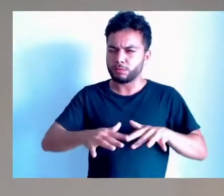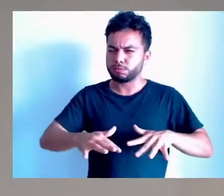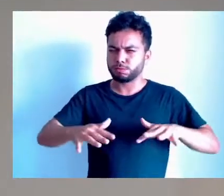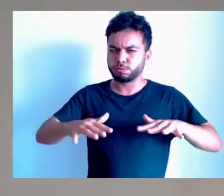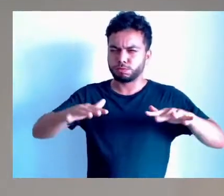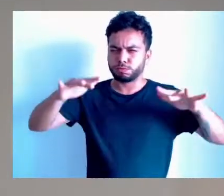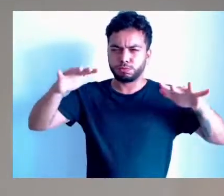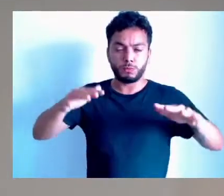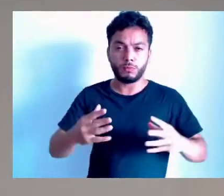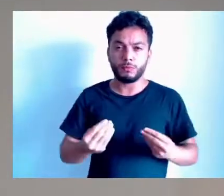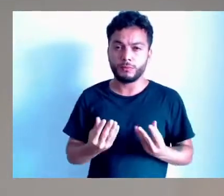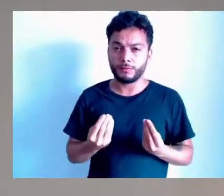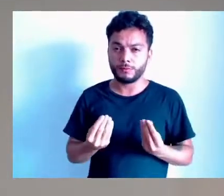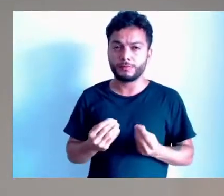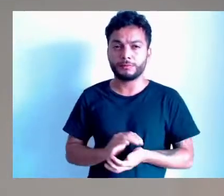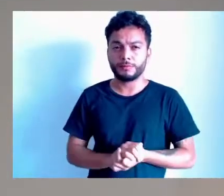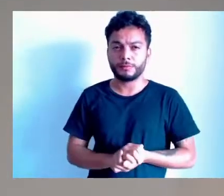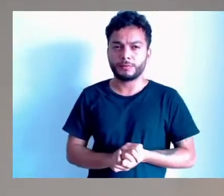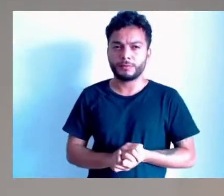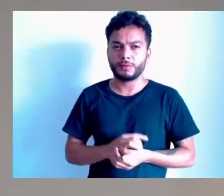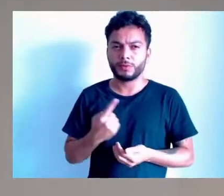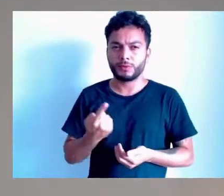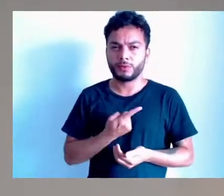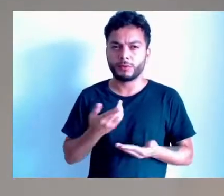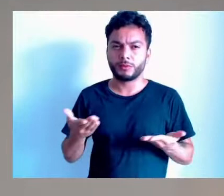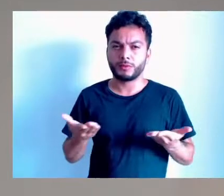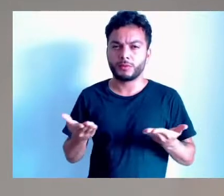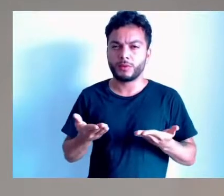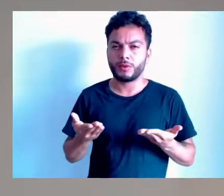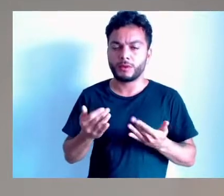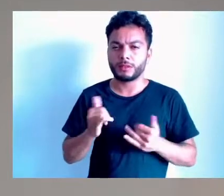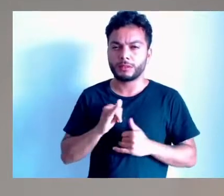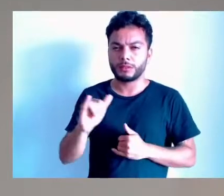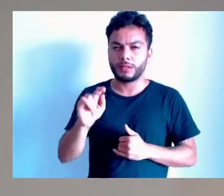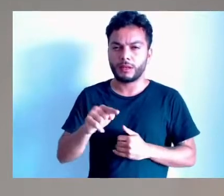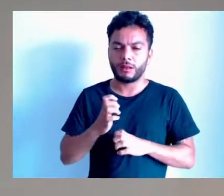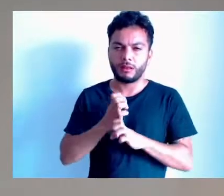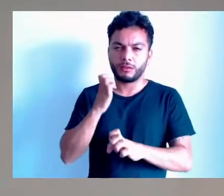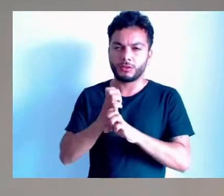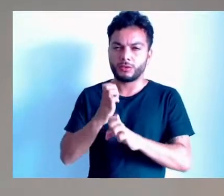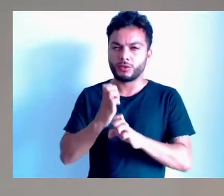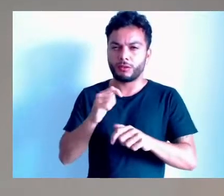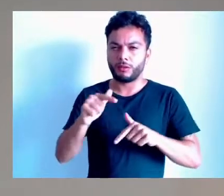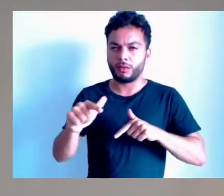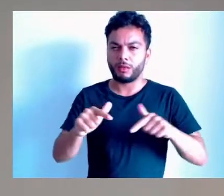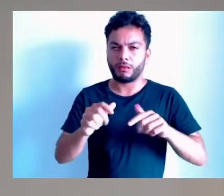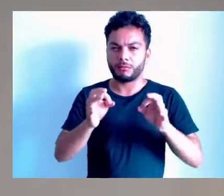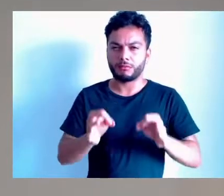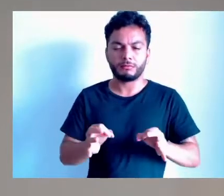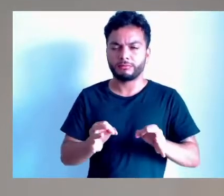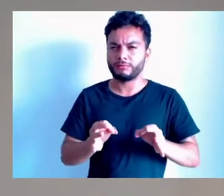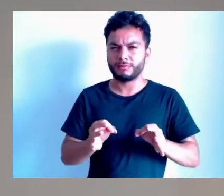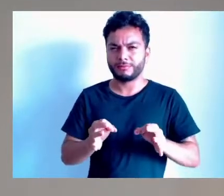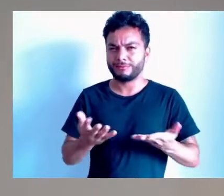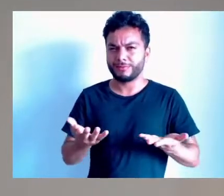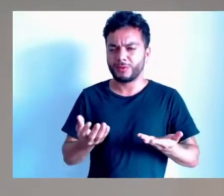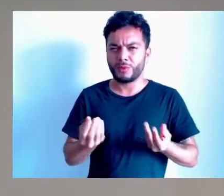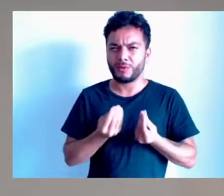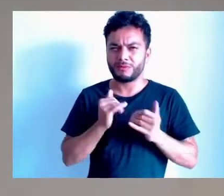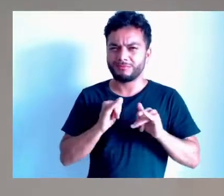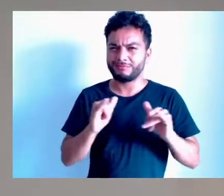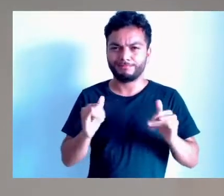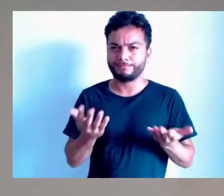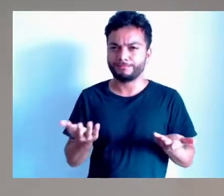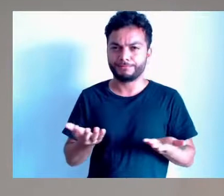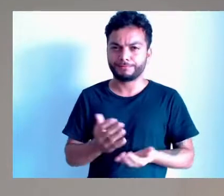E hoje, mas quem somos nós para dizer que os engenheiros não fizeram o trabalho direito, não fizeram... Então, temos o caso